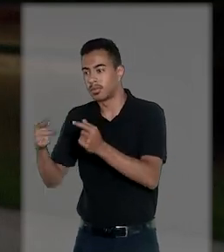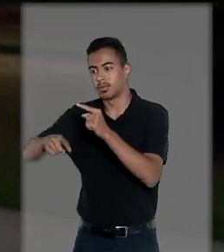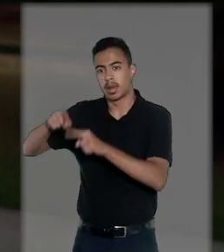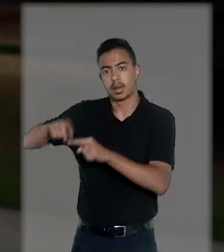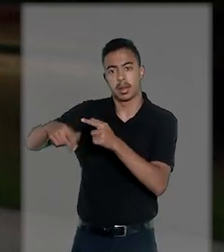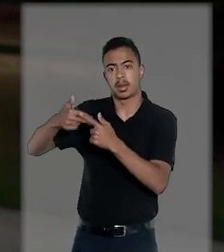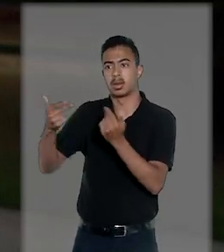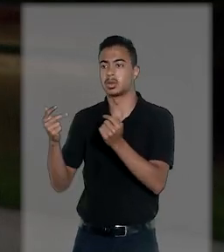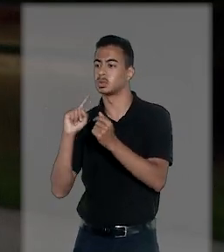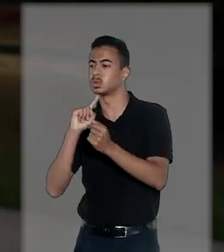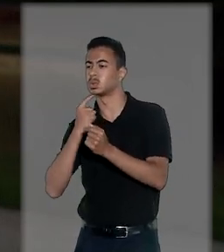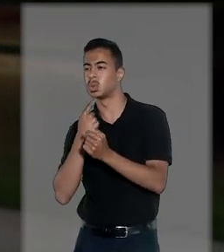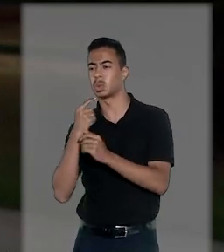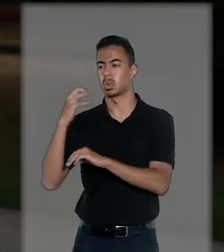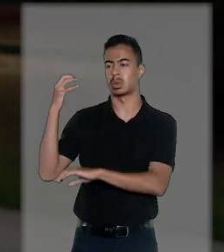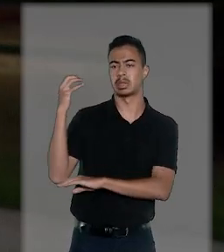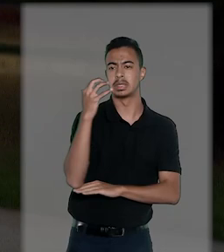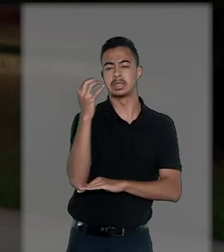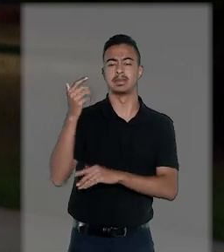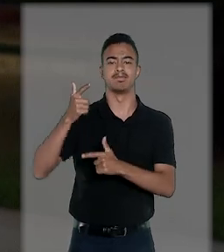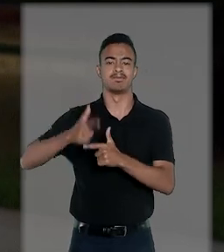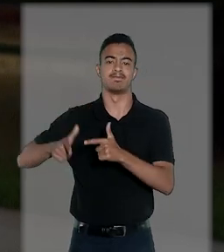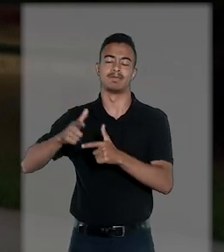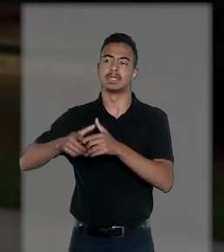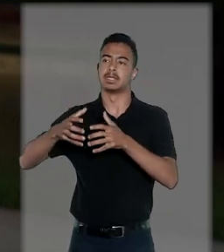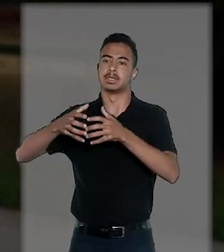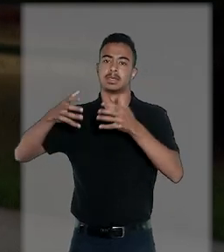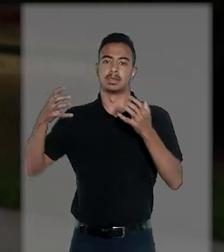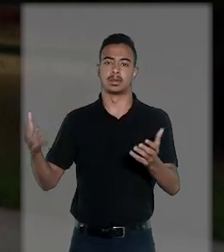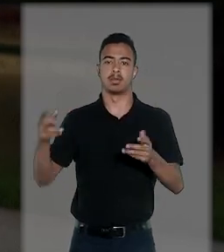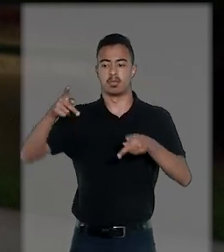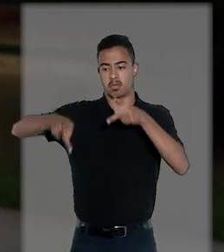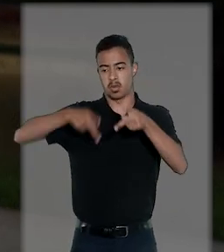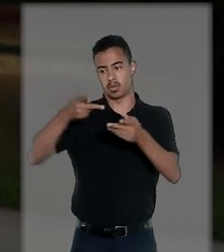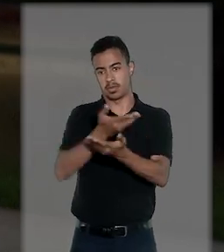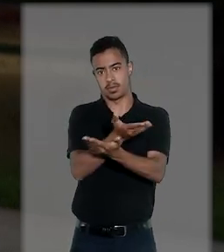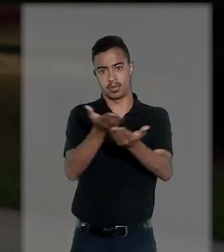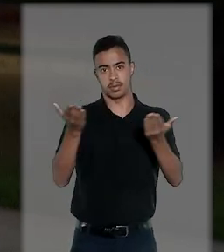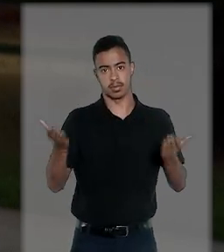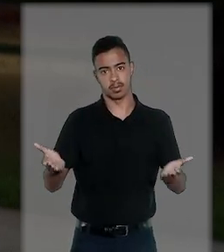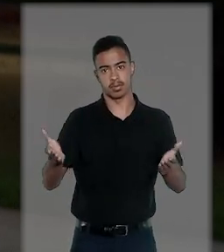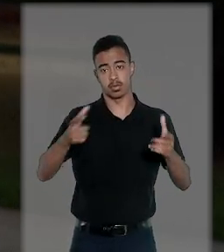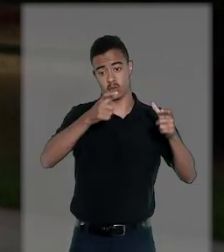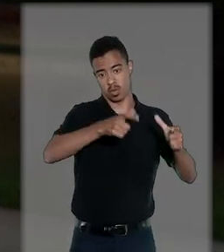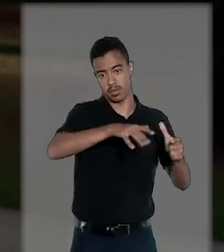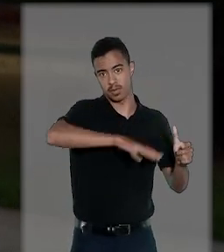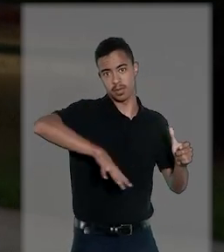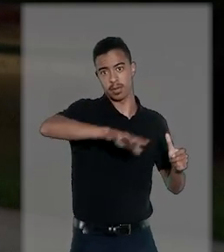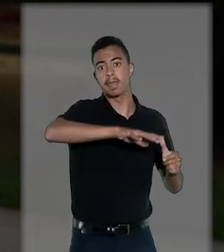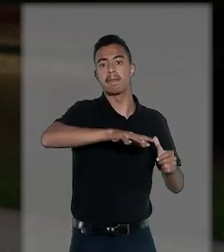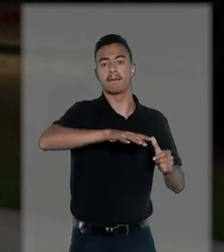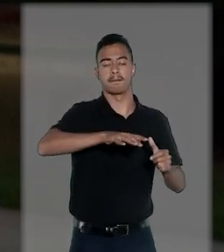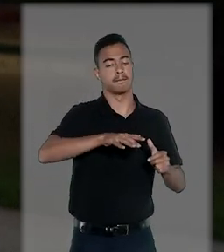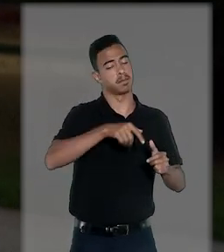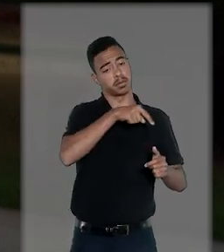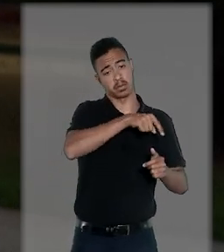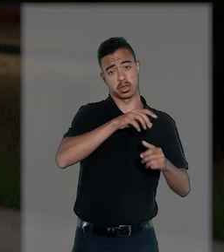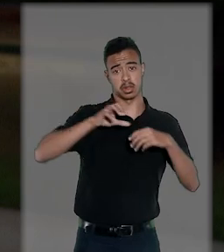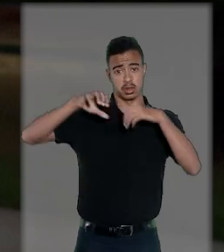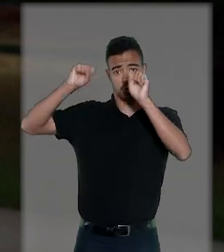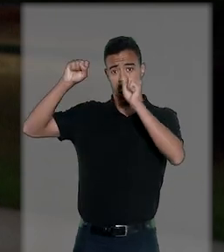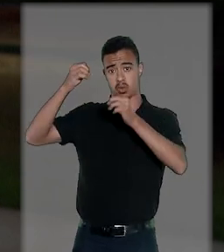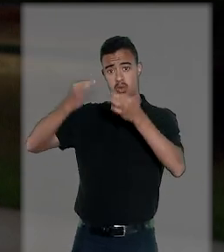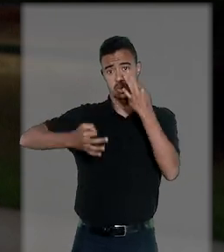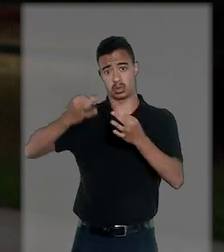resíduos sólidos que poluíram o meio ambiente e causaram danos à população local. Após ter o pedido